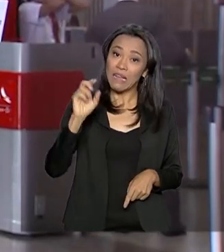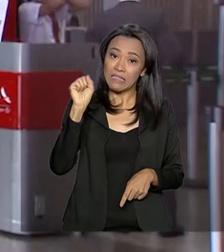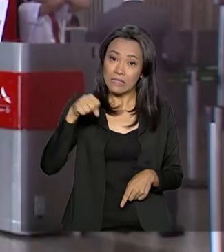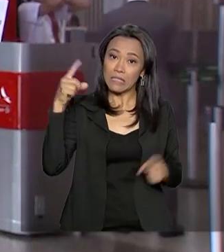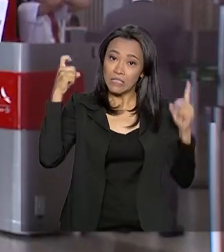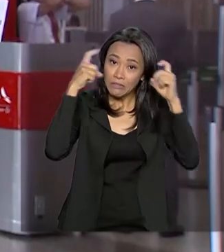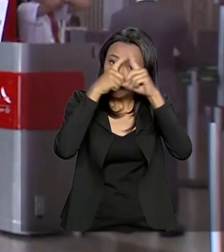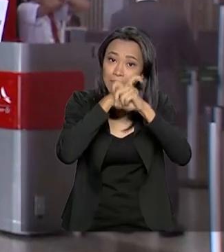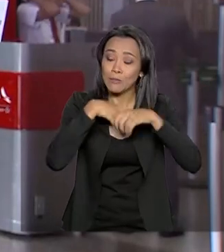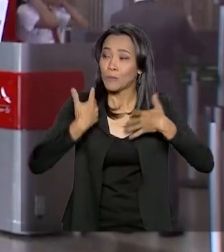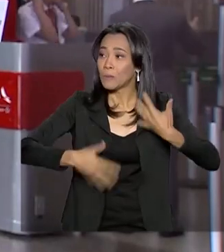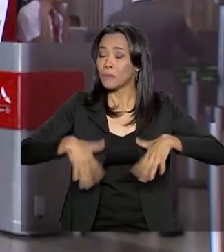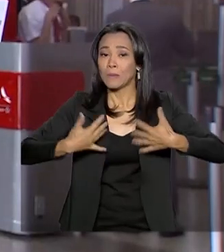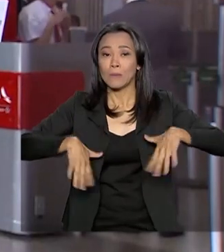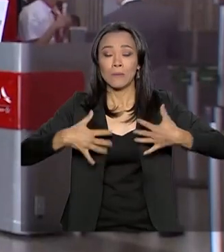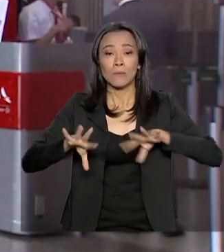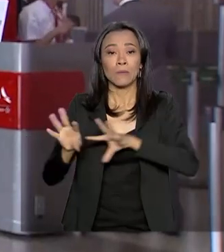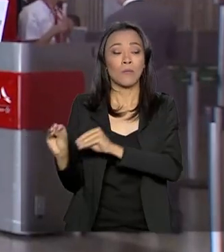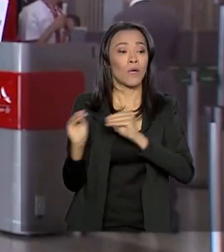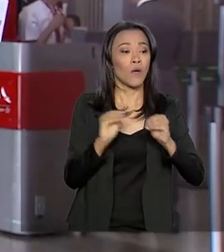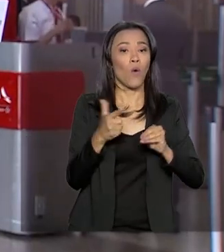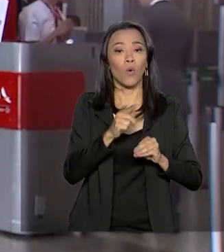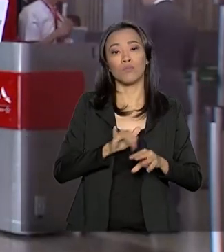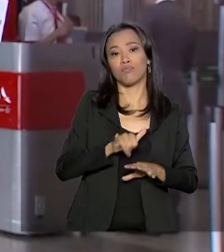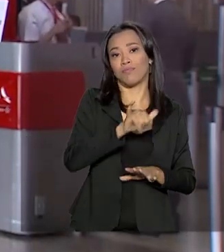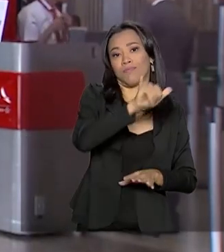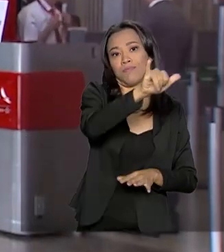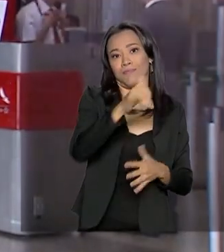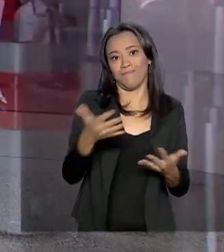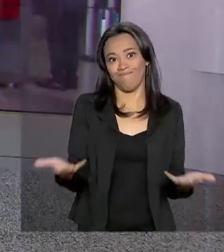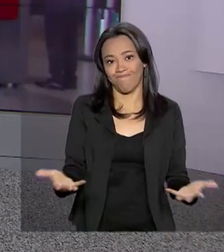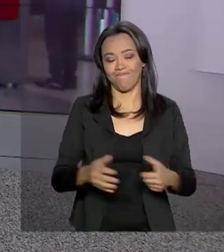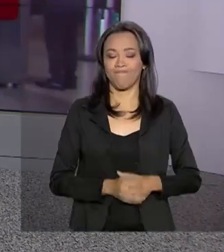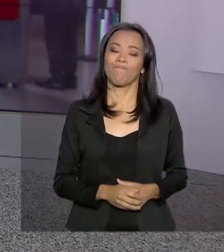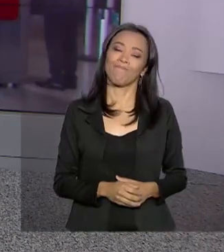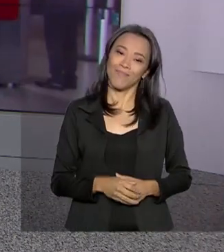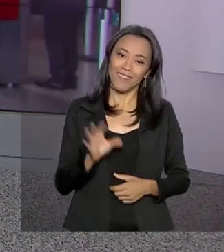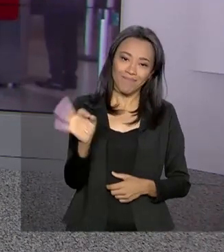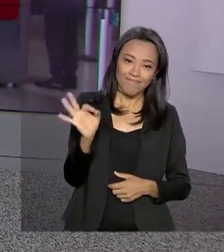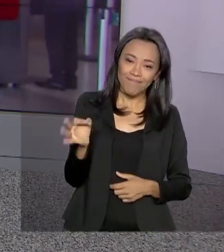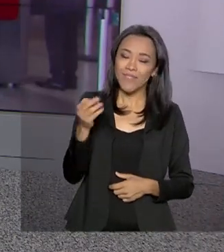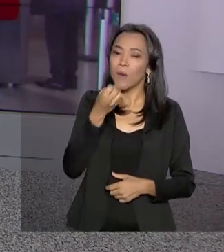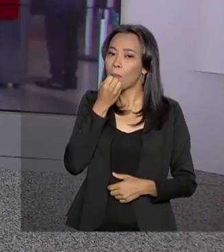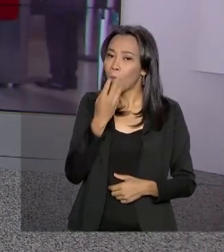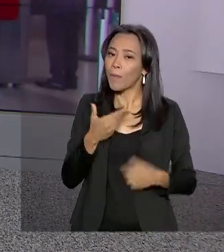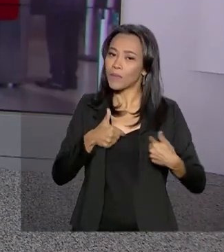tendo dificuldades de ser realocadas em outros voos, viu, Carla? Tá certo, Ricardo. Muito obrigada. Bom trabalho aí pra você. Obrigado.